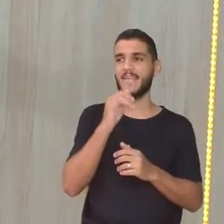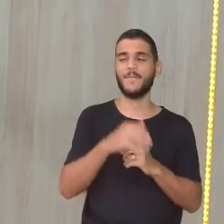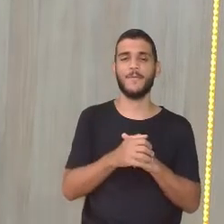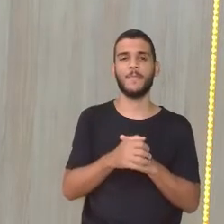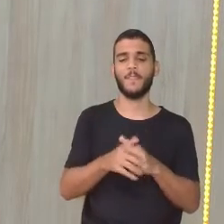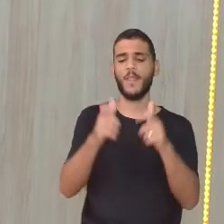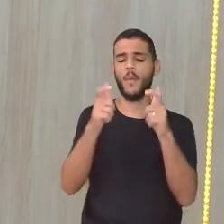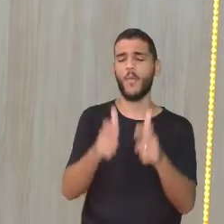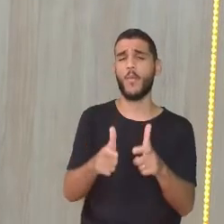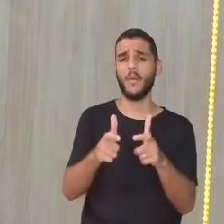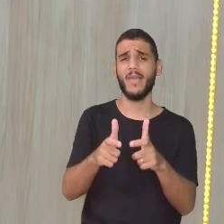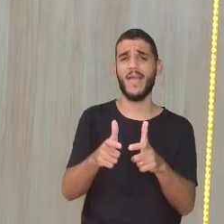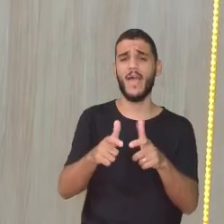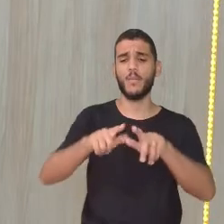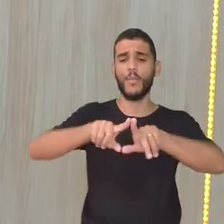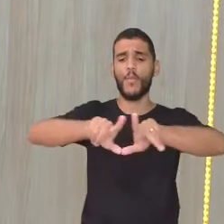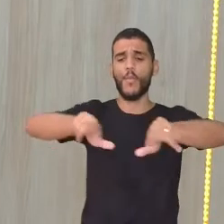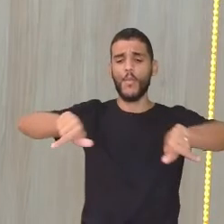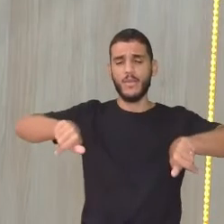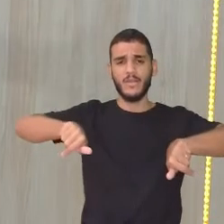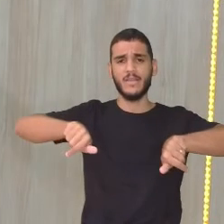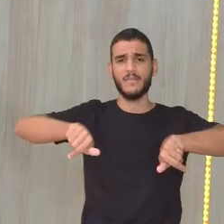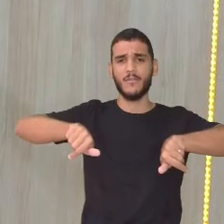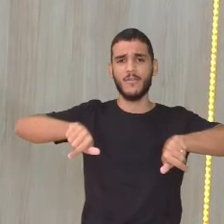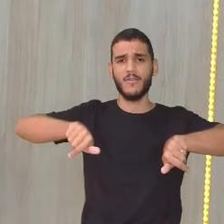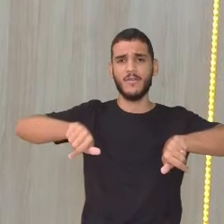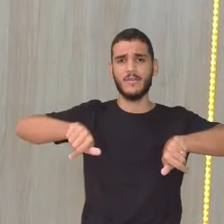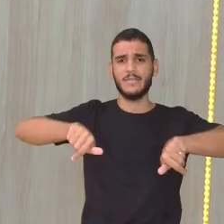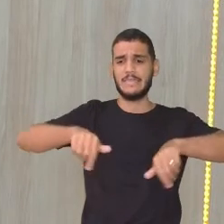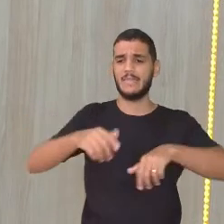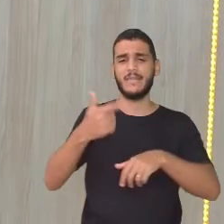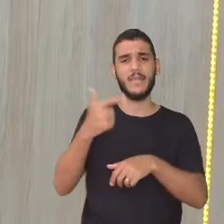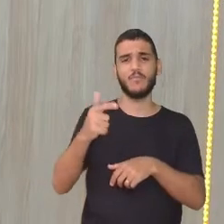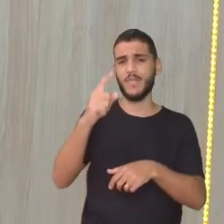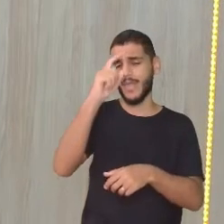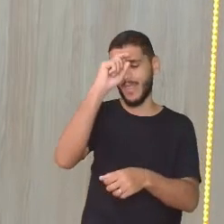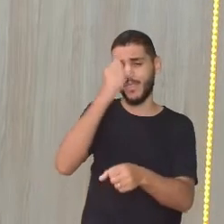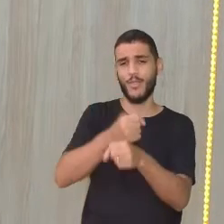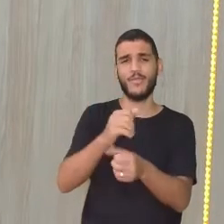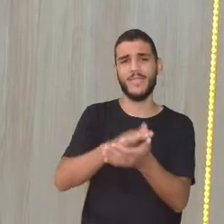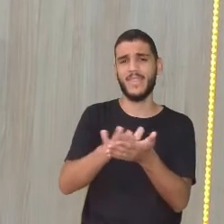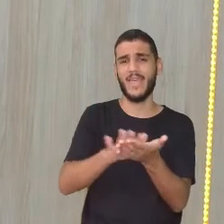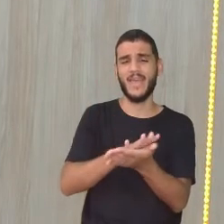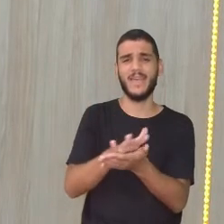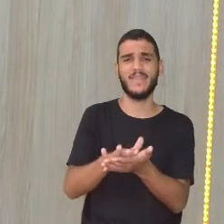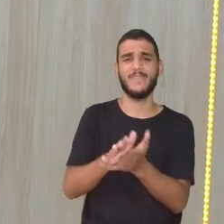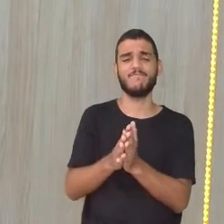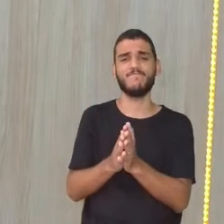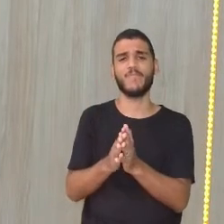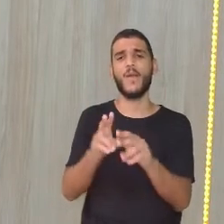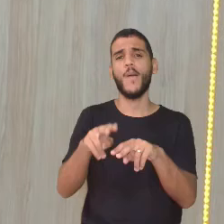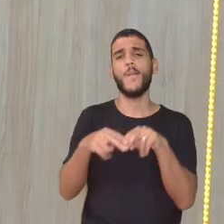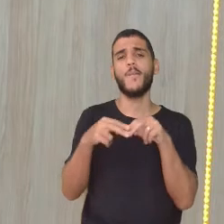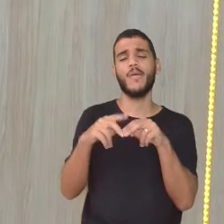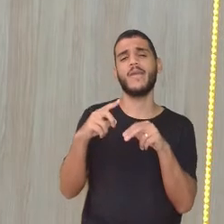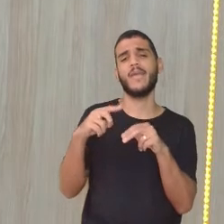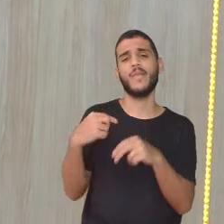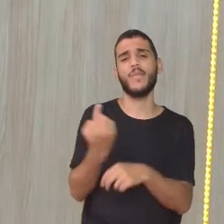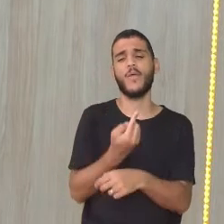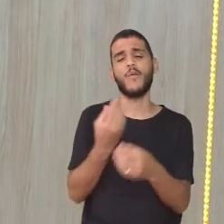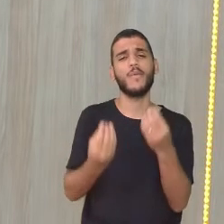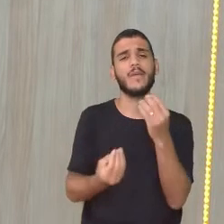abandonado, ninguém é dono, em vez de ficar jogando lixo lá. Porque a gente não faz uma... Corporativa.